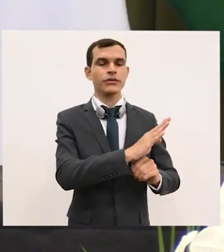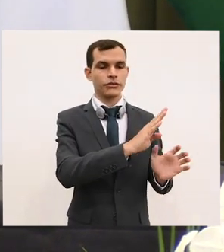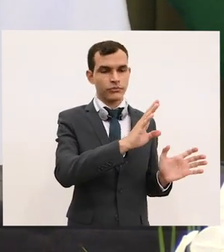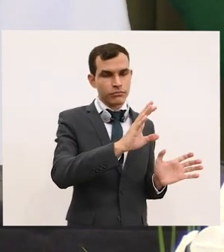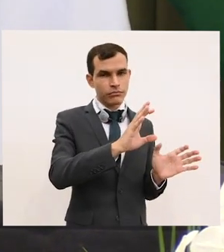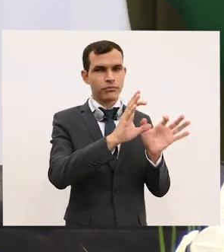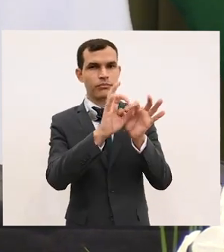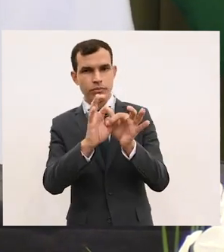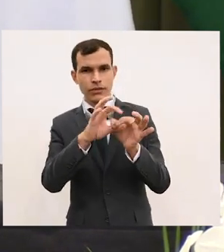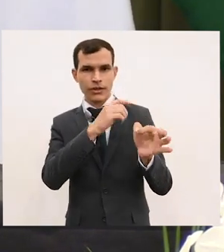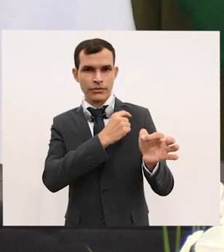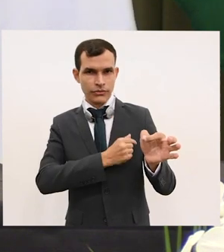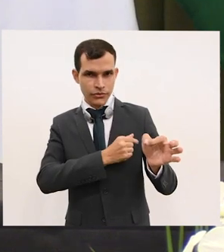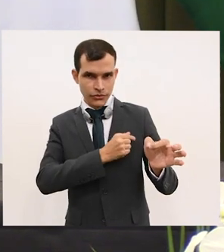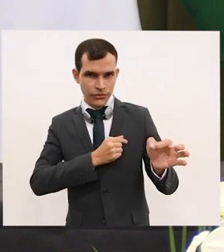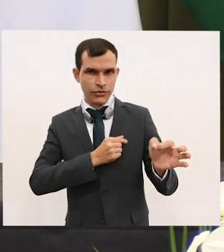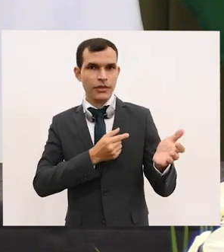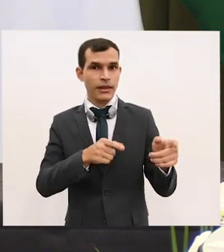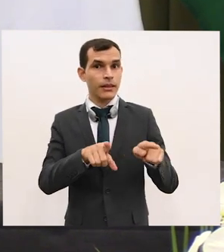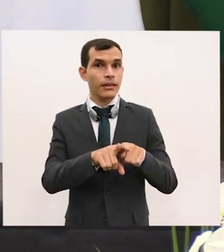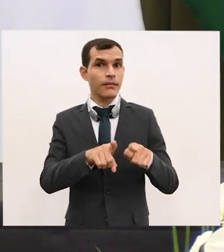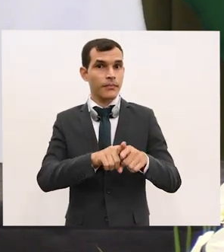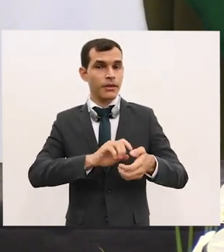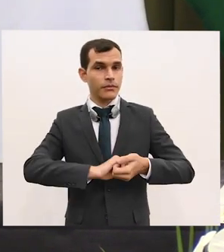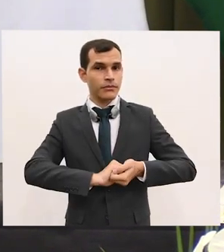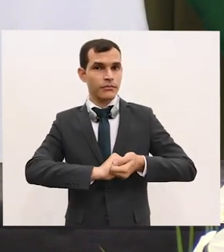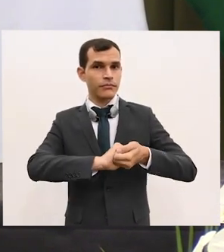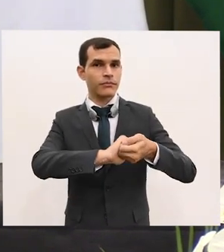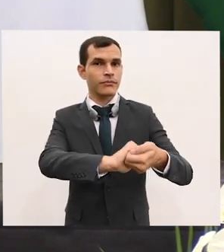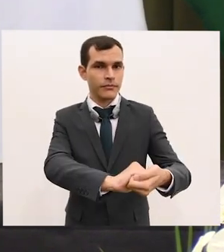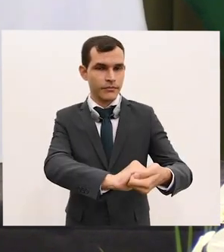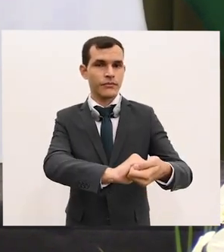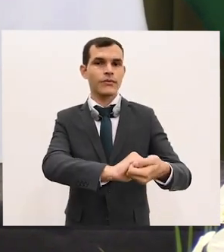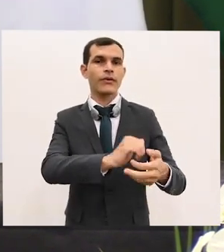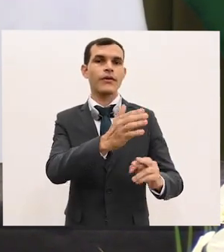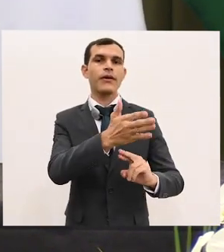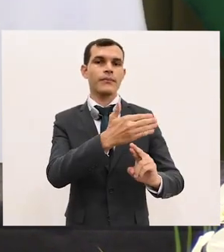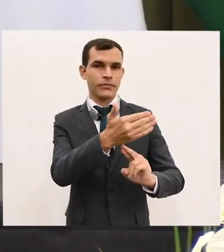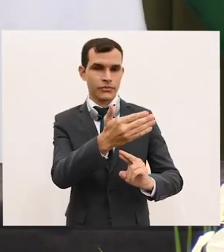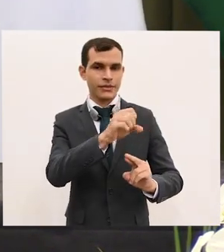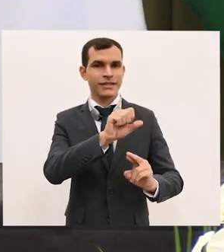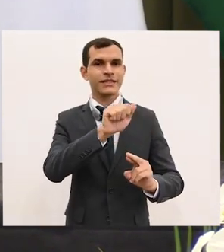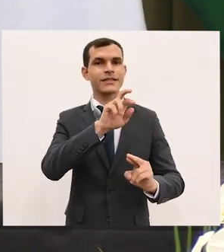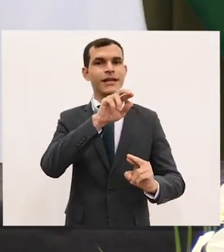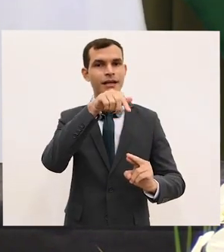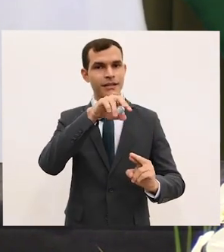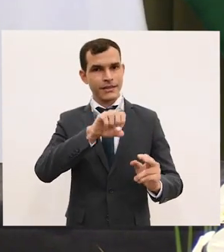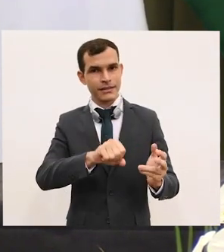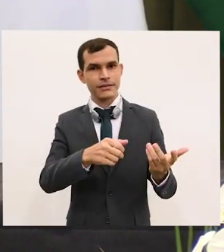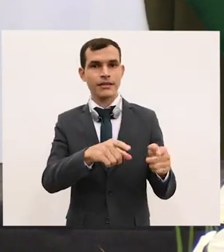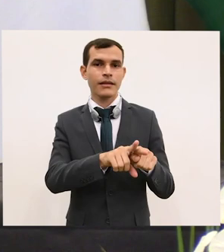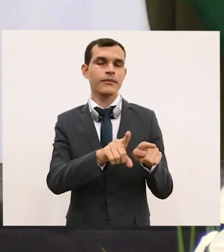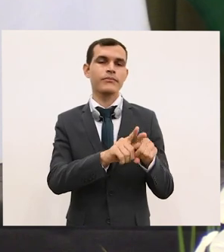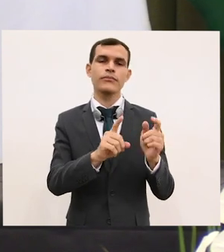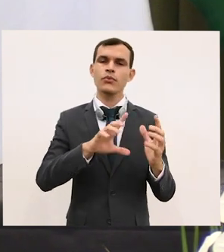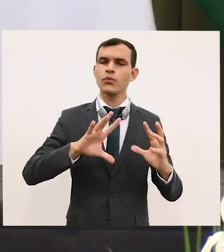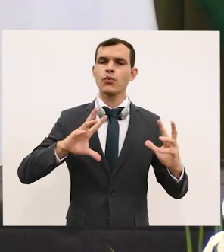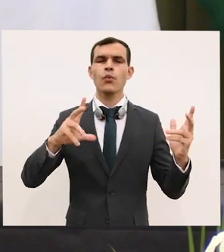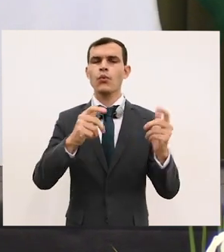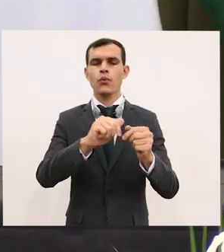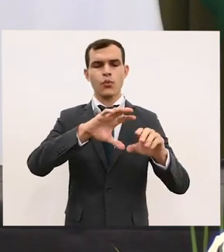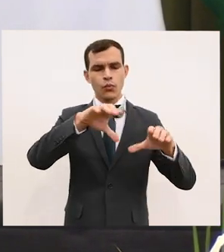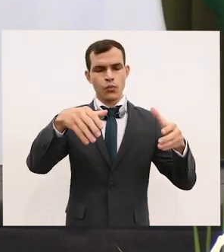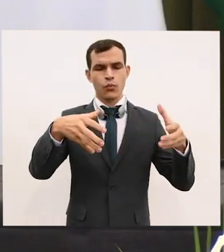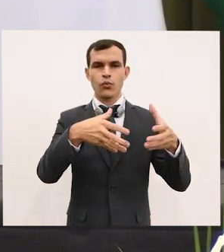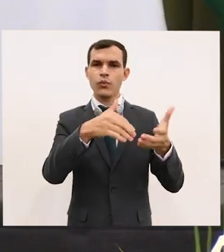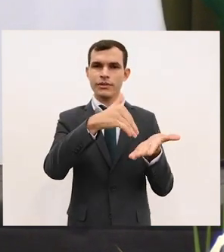Saudar aqui o embaixador Sarkis José Boinaim Sarkis, e, em seu nome, todos os integrantes da Secretaria de Comércio